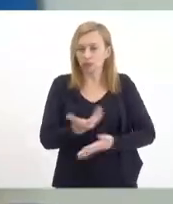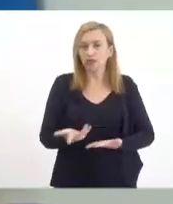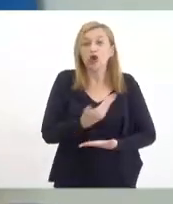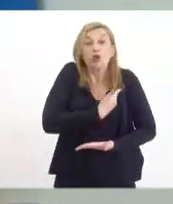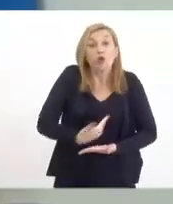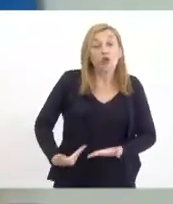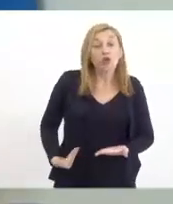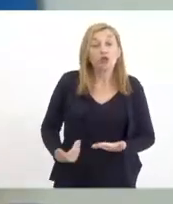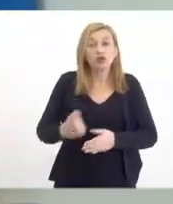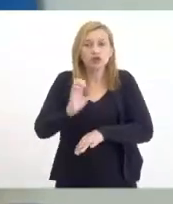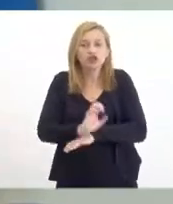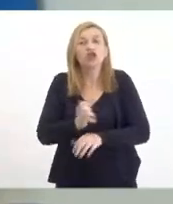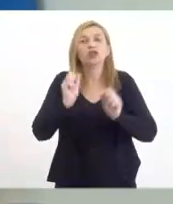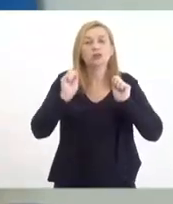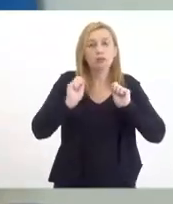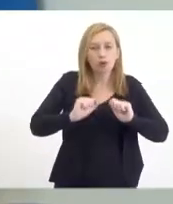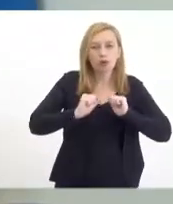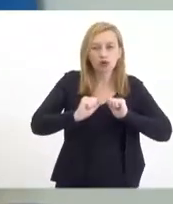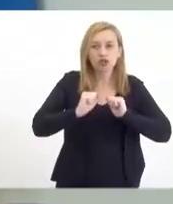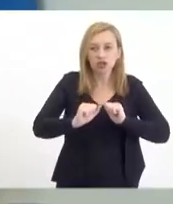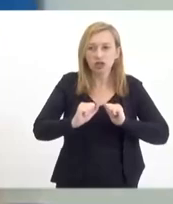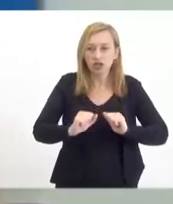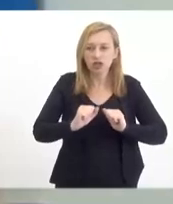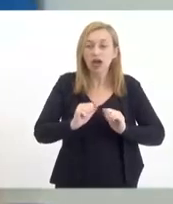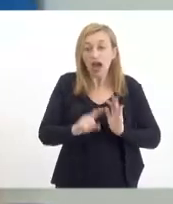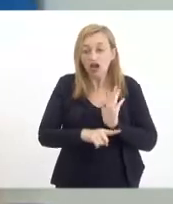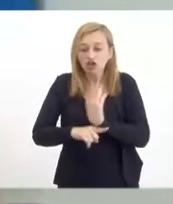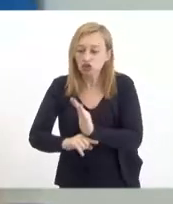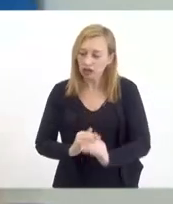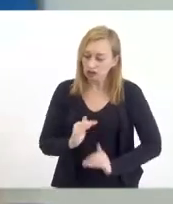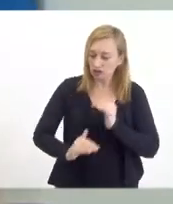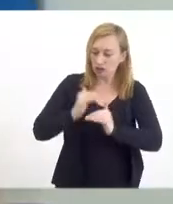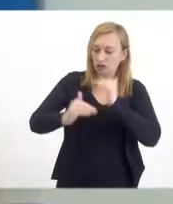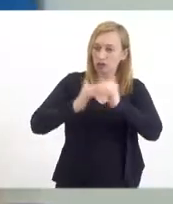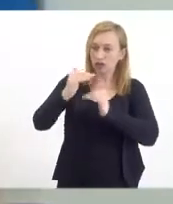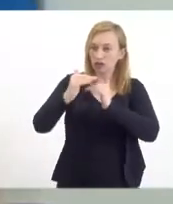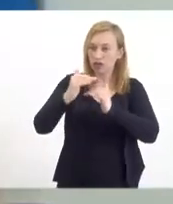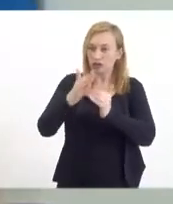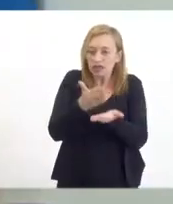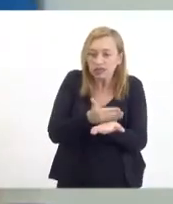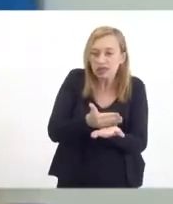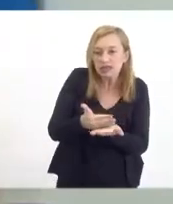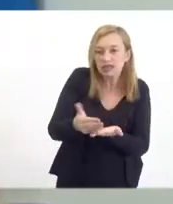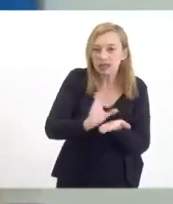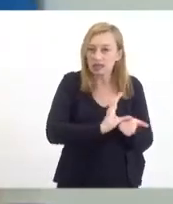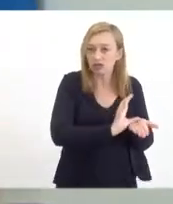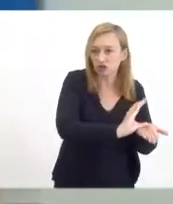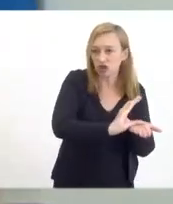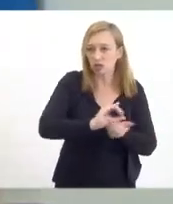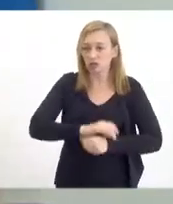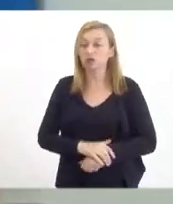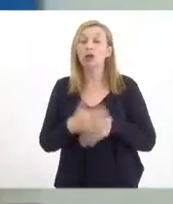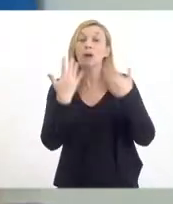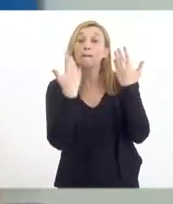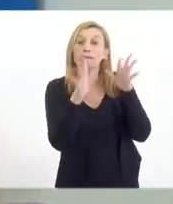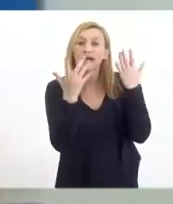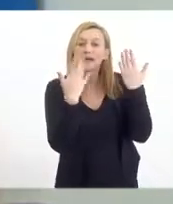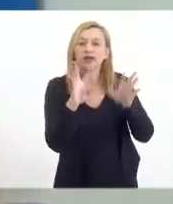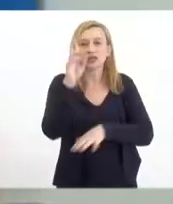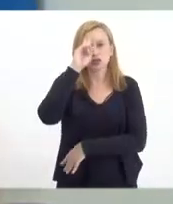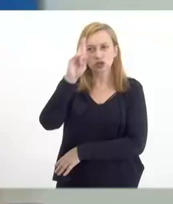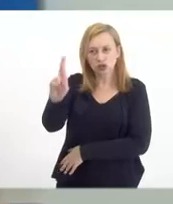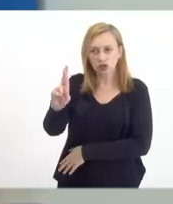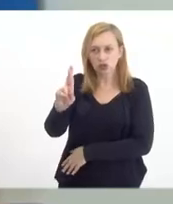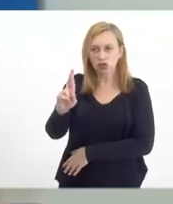governança, pode proporcionar o desenvolvimento a partir dessa abundância de recursos. Então, parabenizo o senhor